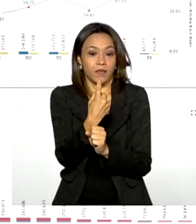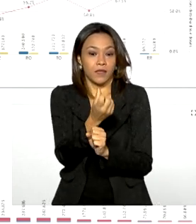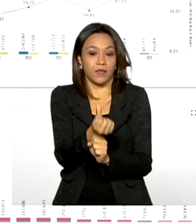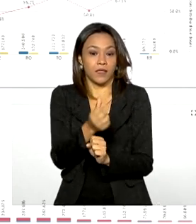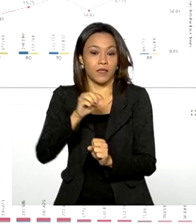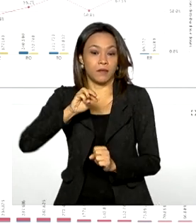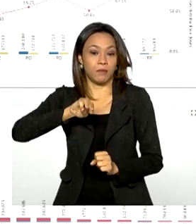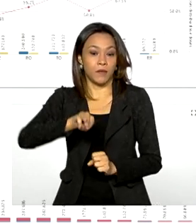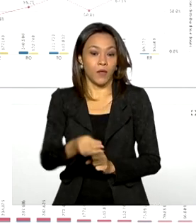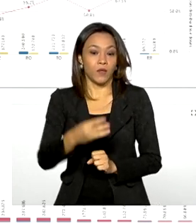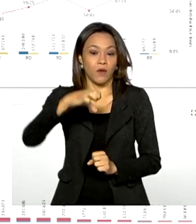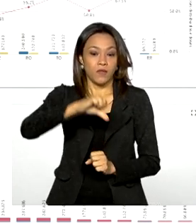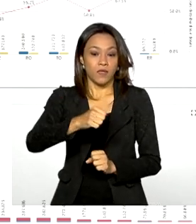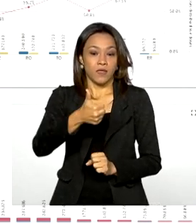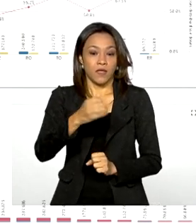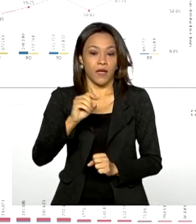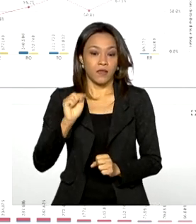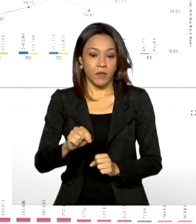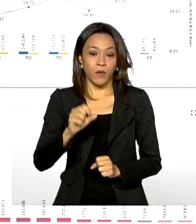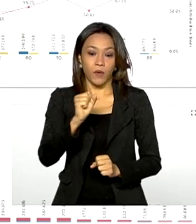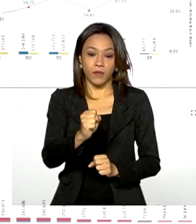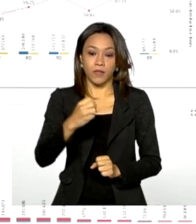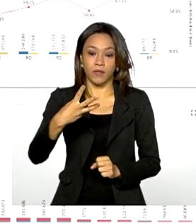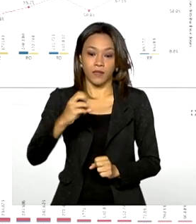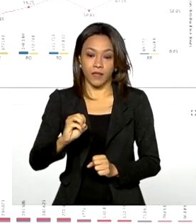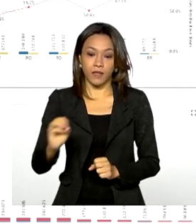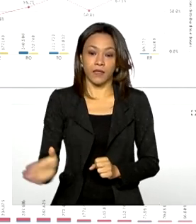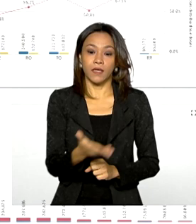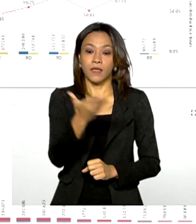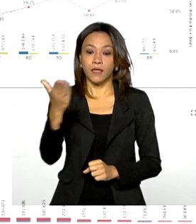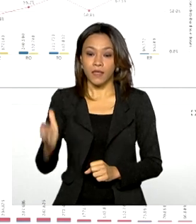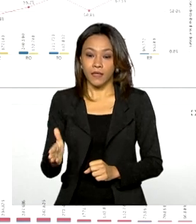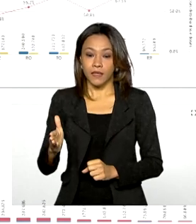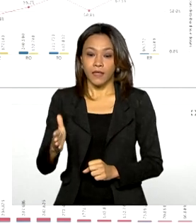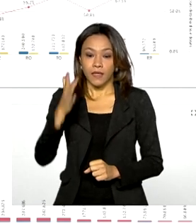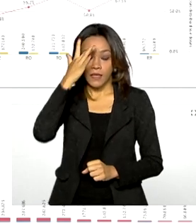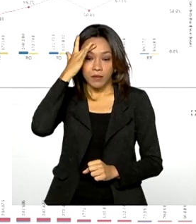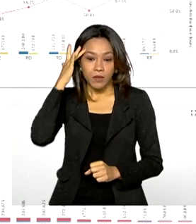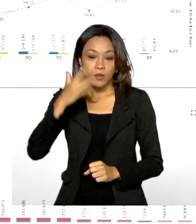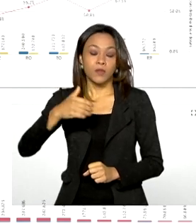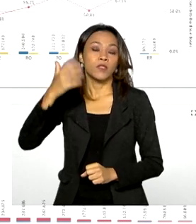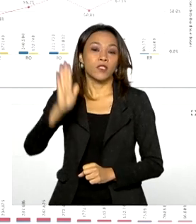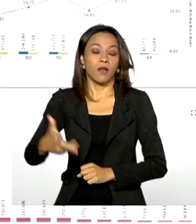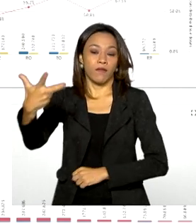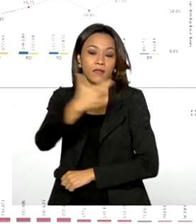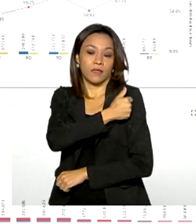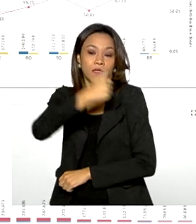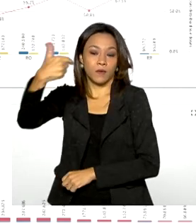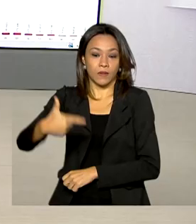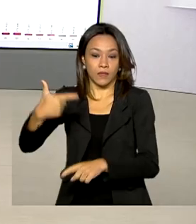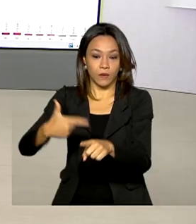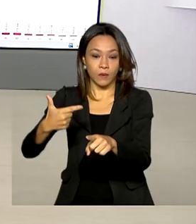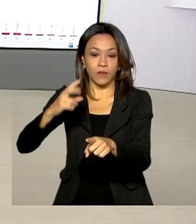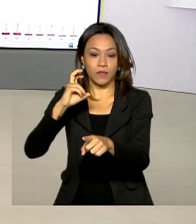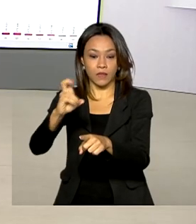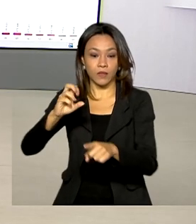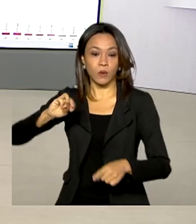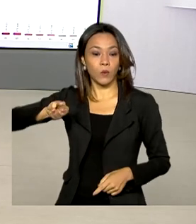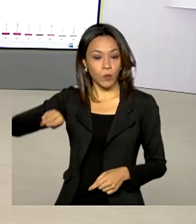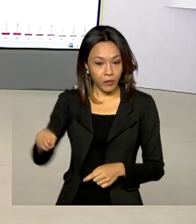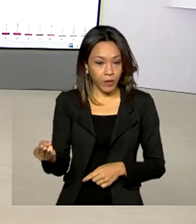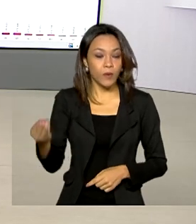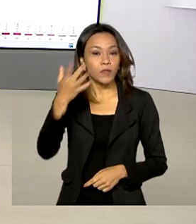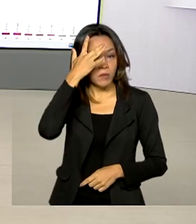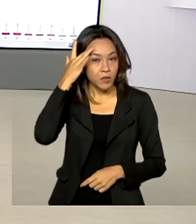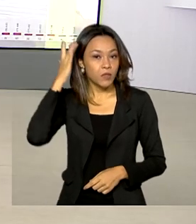910 mil 830 e as pessoas vacinadas com a segunda dose somam mais de 5 milhões de